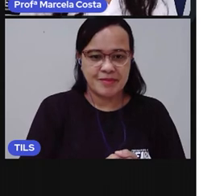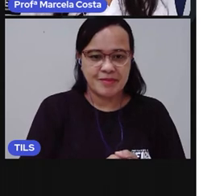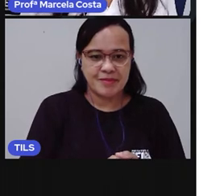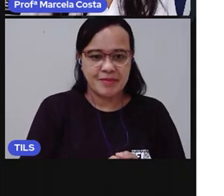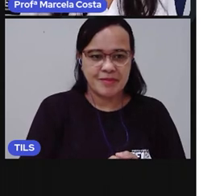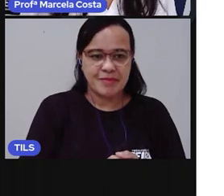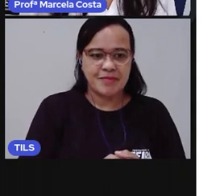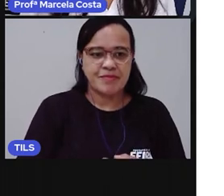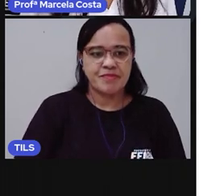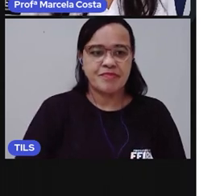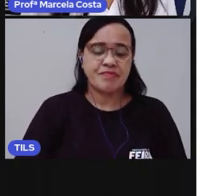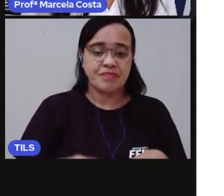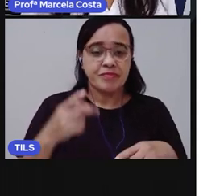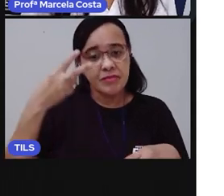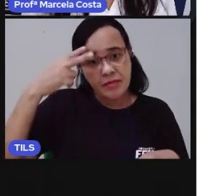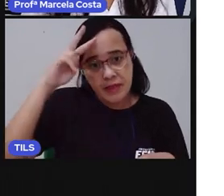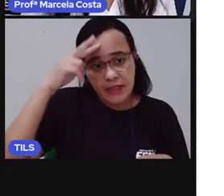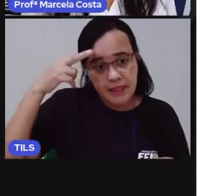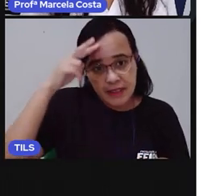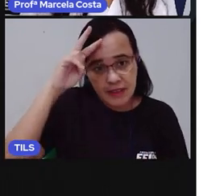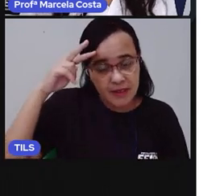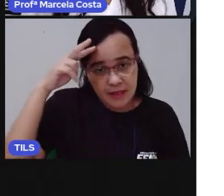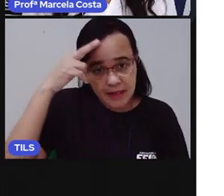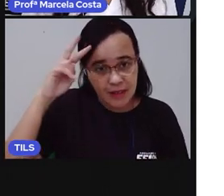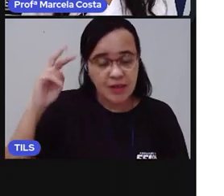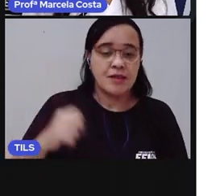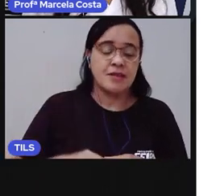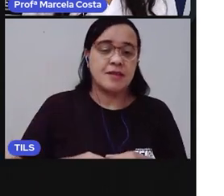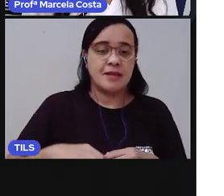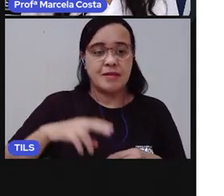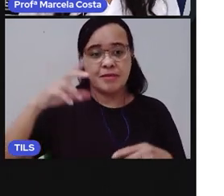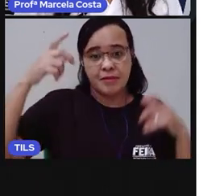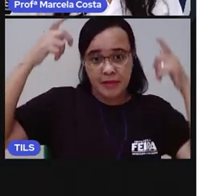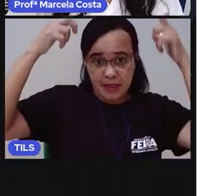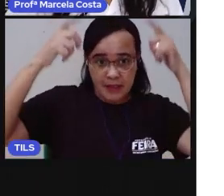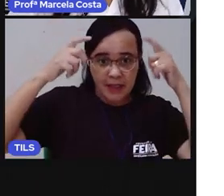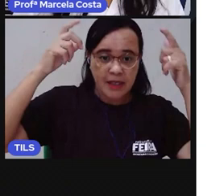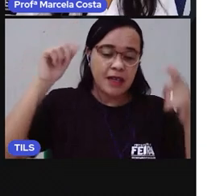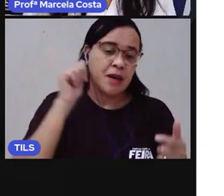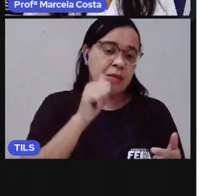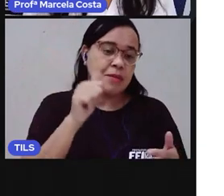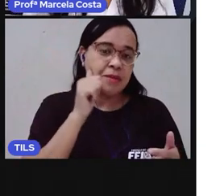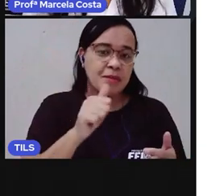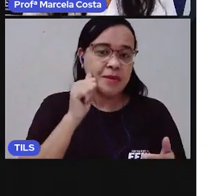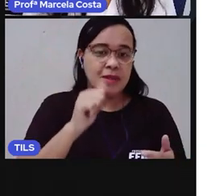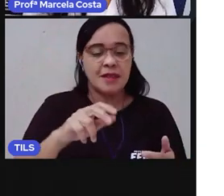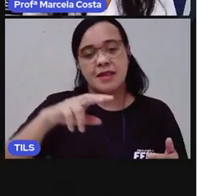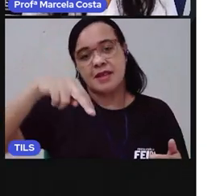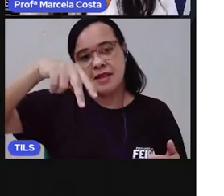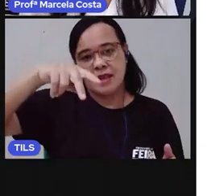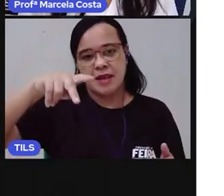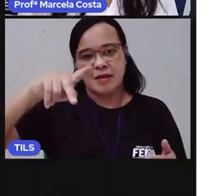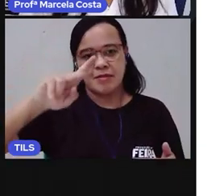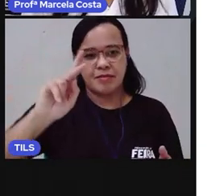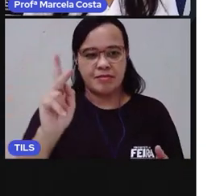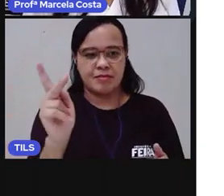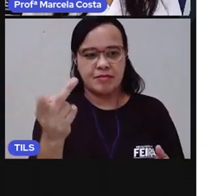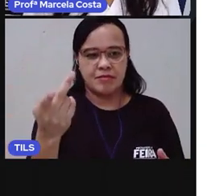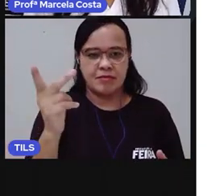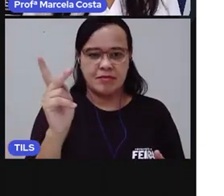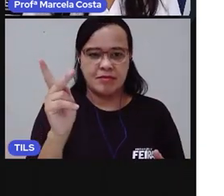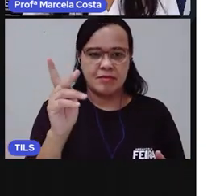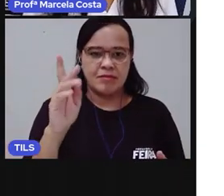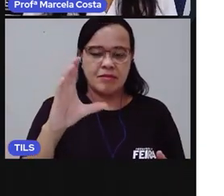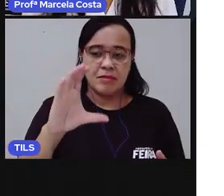É a história da chapeuzinho amarelo. Olha que menina bonita. E olha que